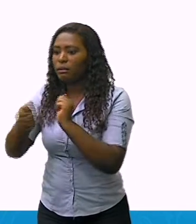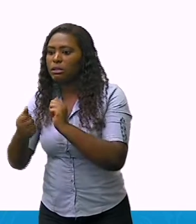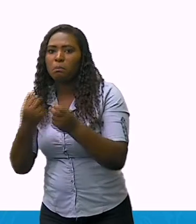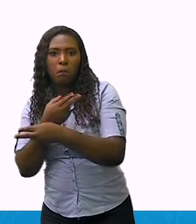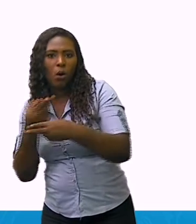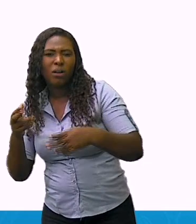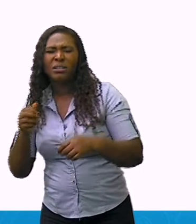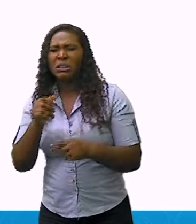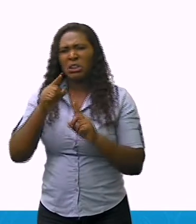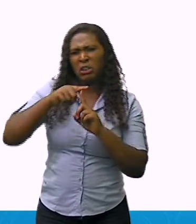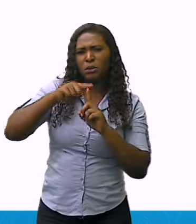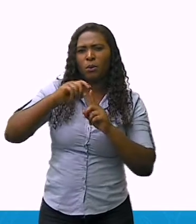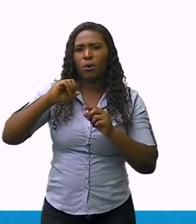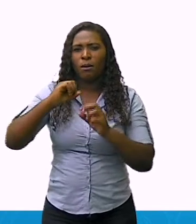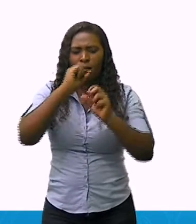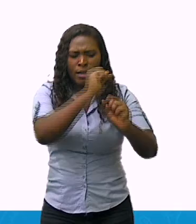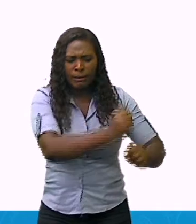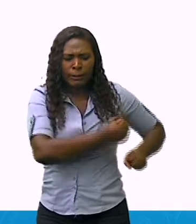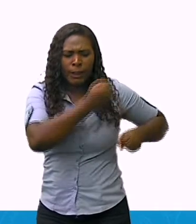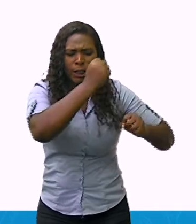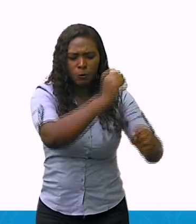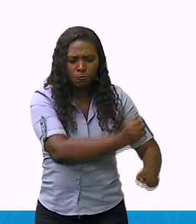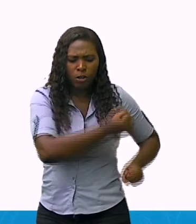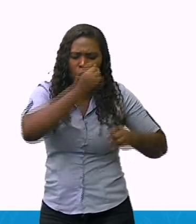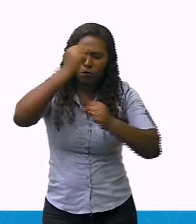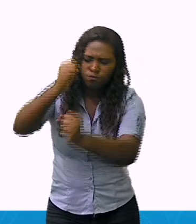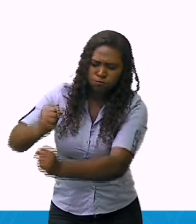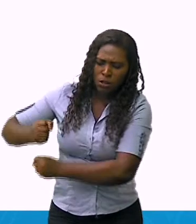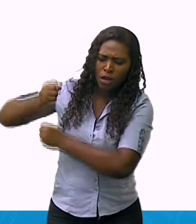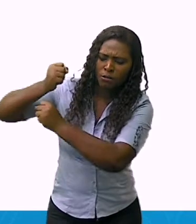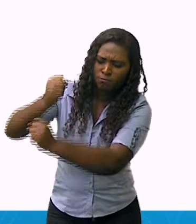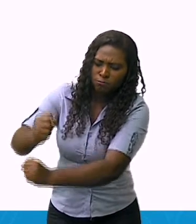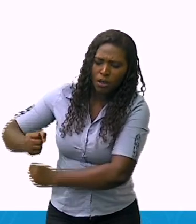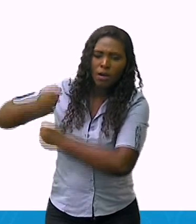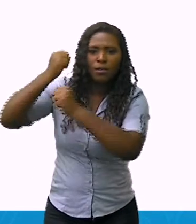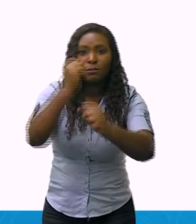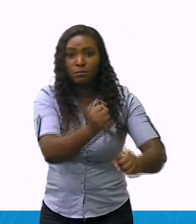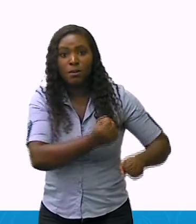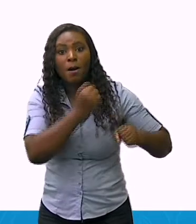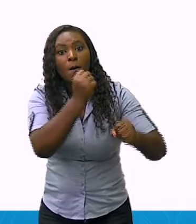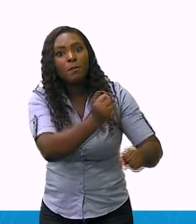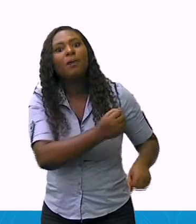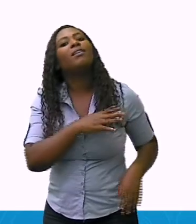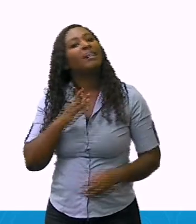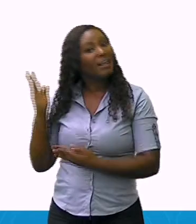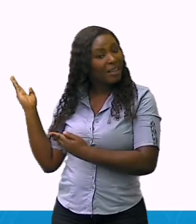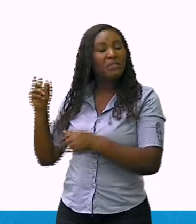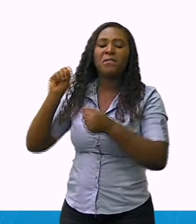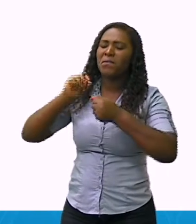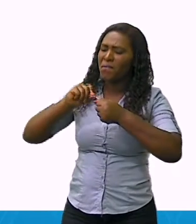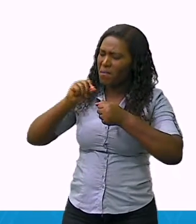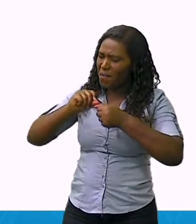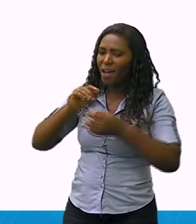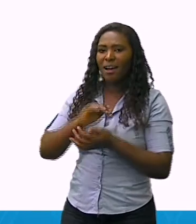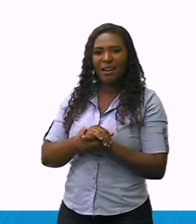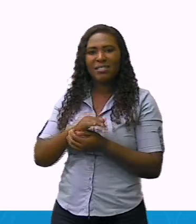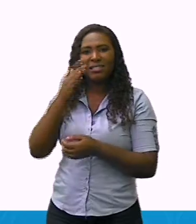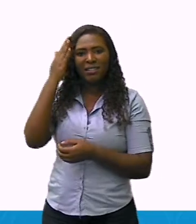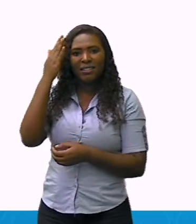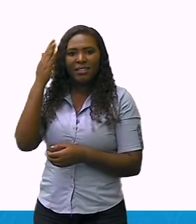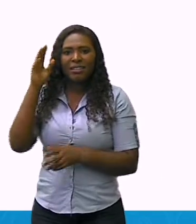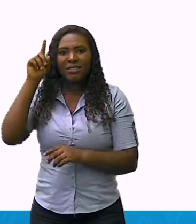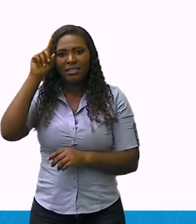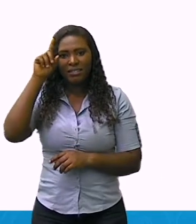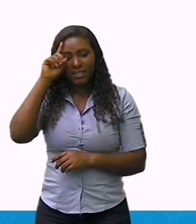Além disso, este rio, ele é fundamental para o abastecimento da população, a geração de